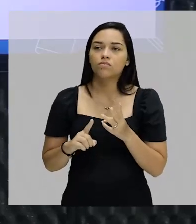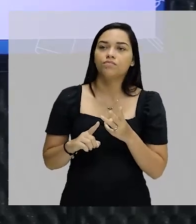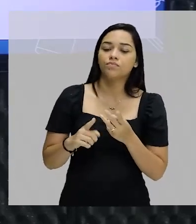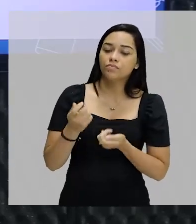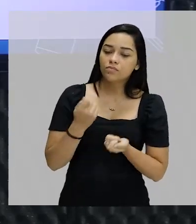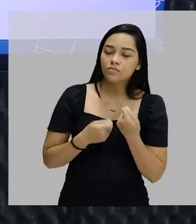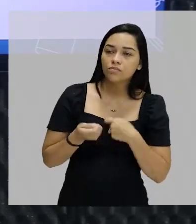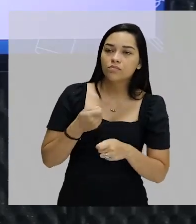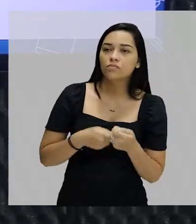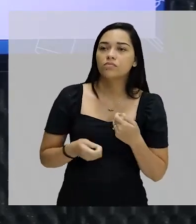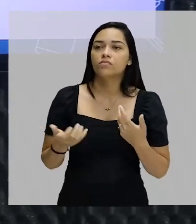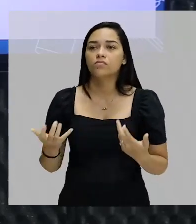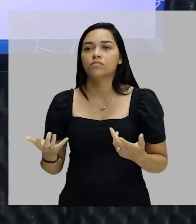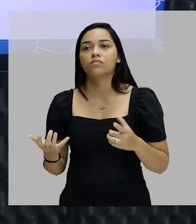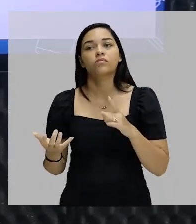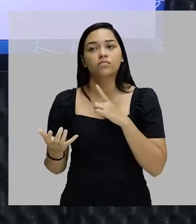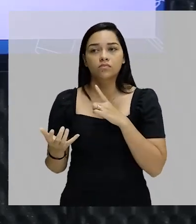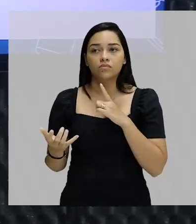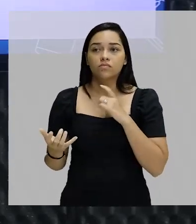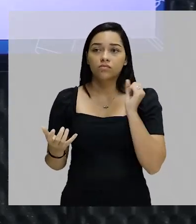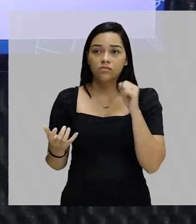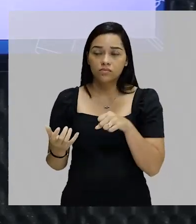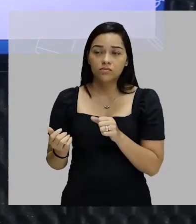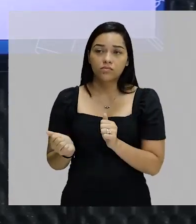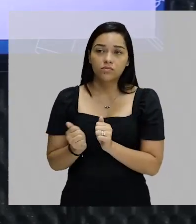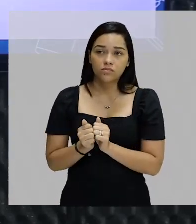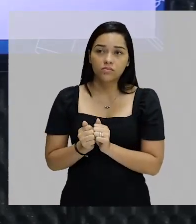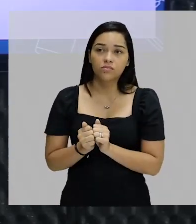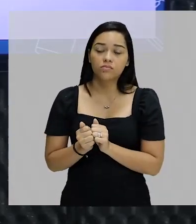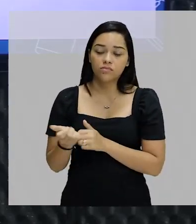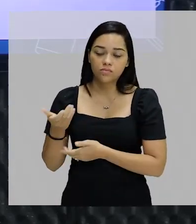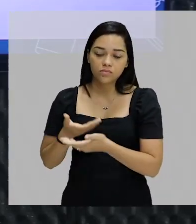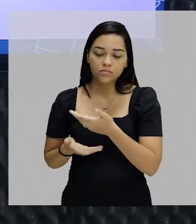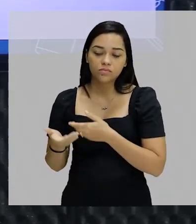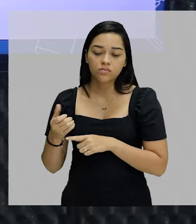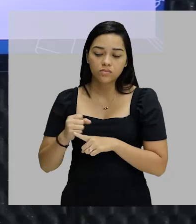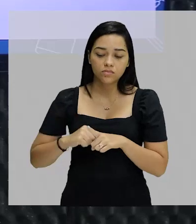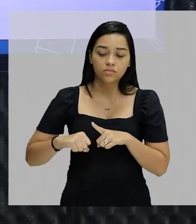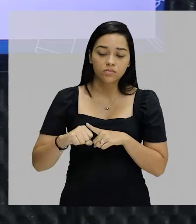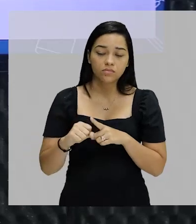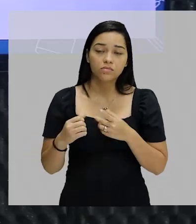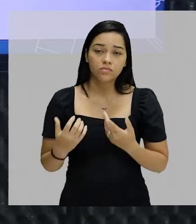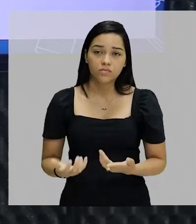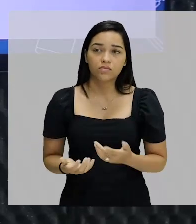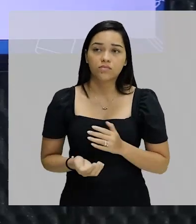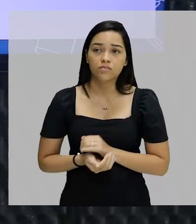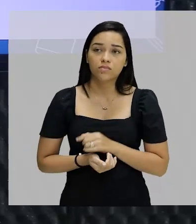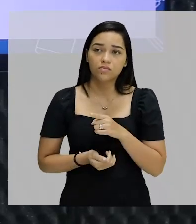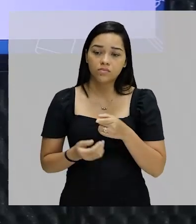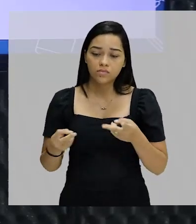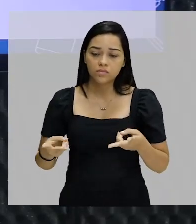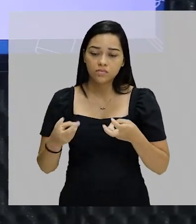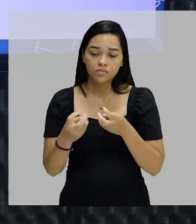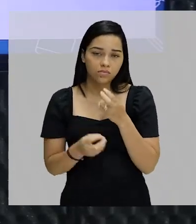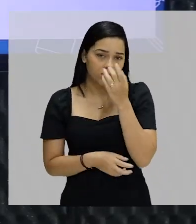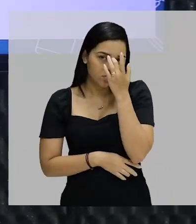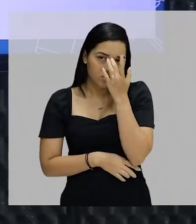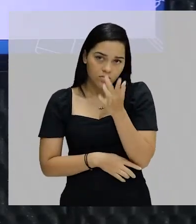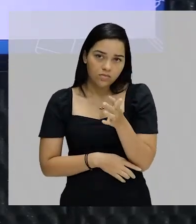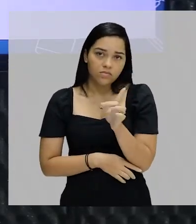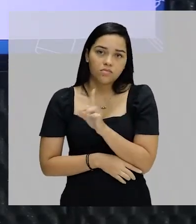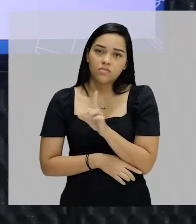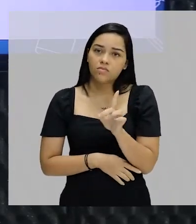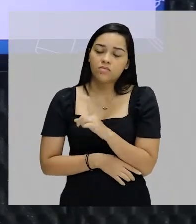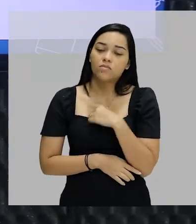econômicas, frutos resultantes ali do convívio social. Então você percebe que não é tão fácil